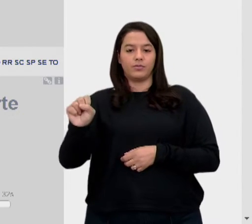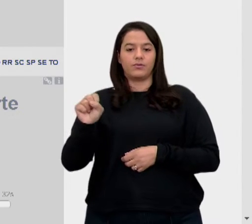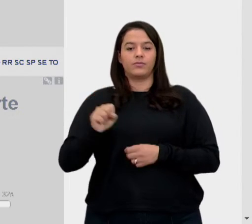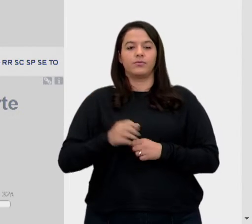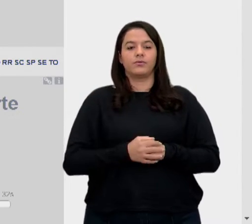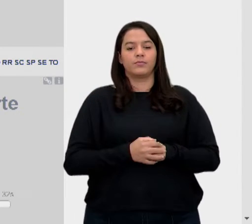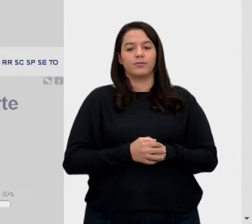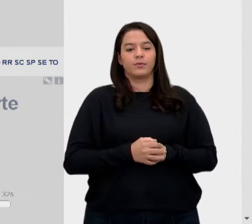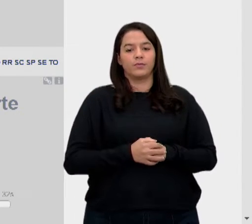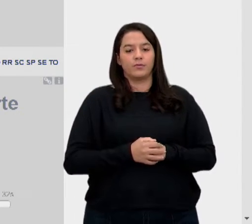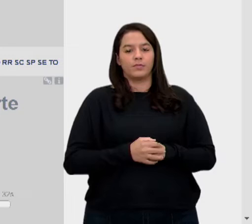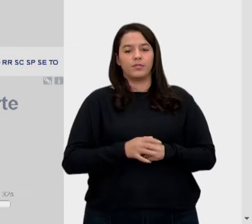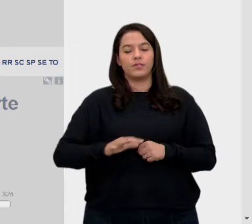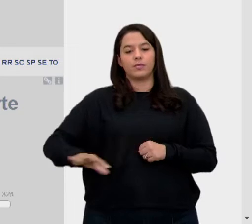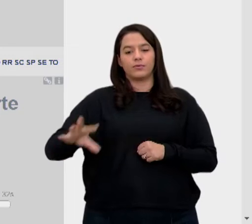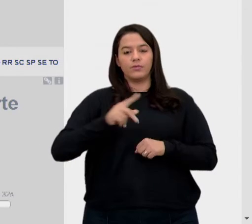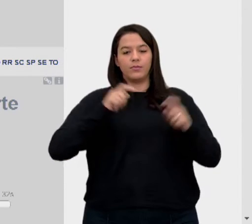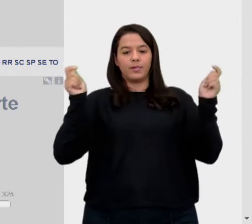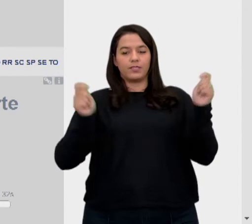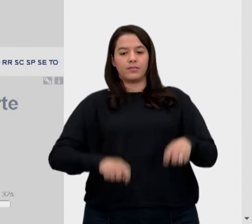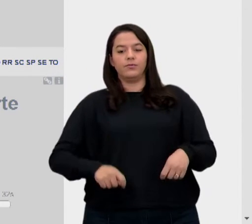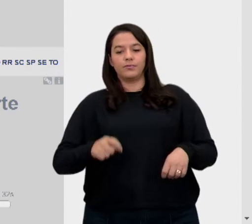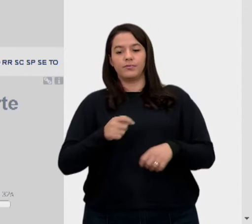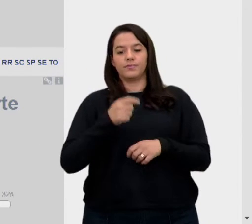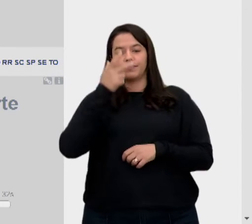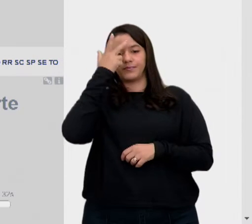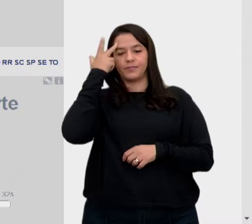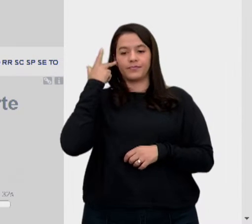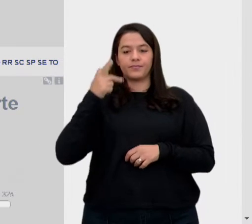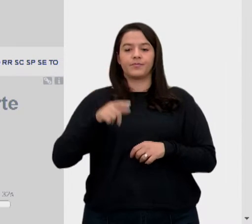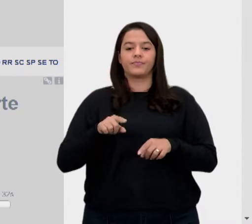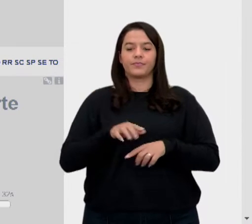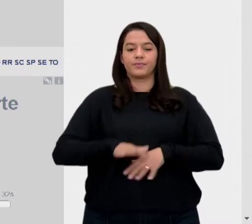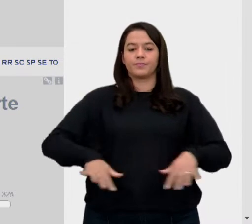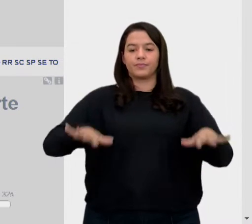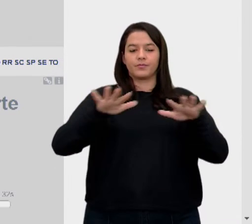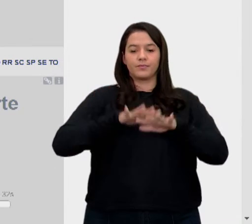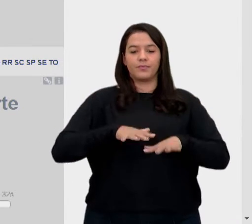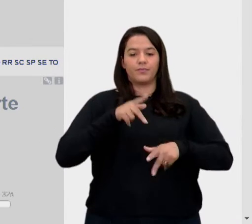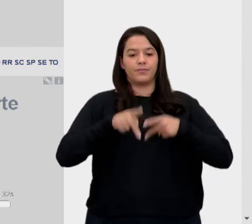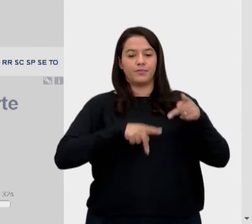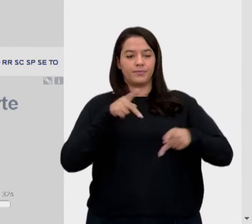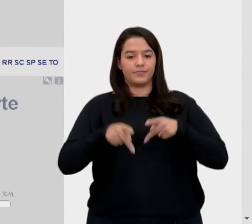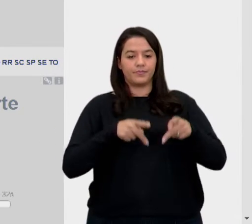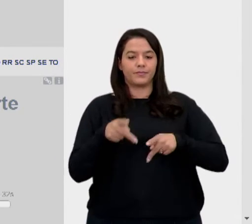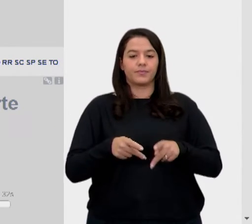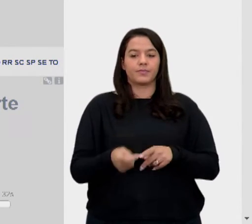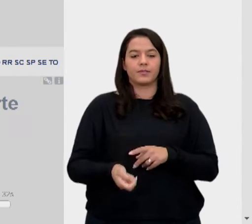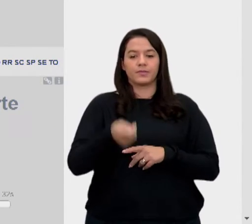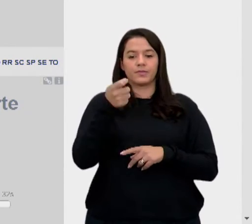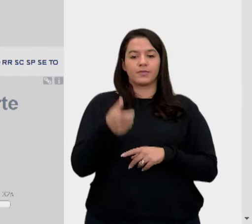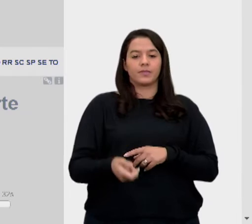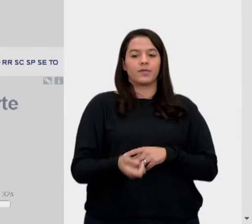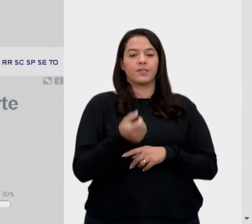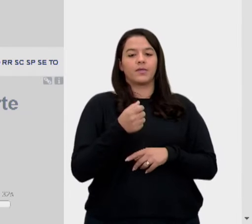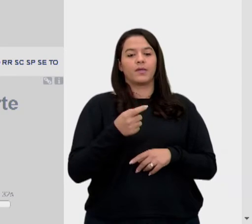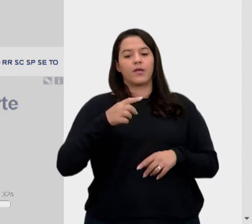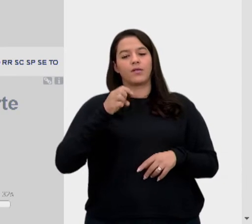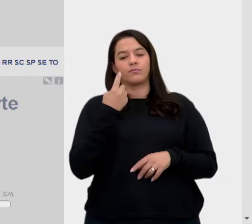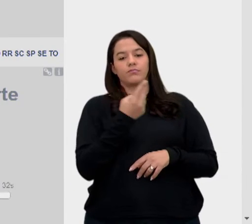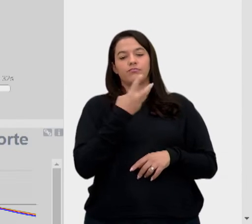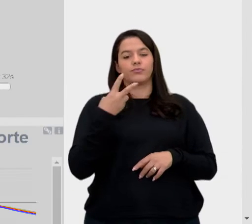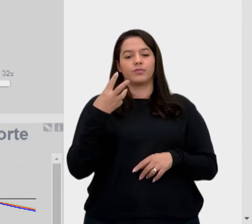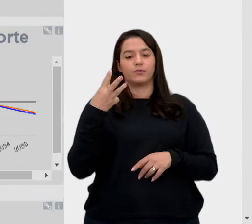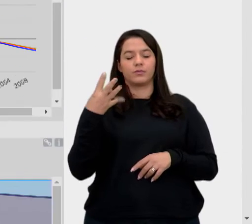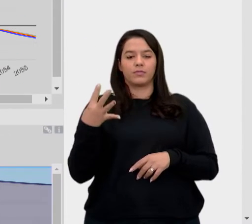em 214 milhões e meio de população. Então, quase 214 milhões e 600